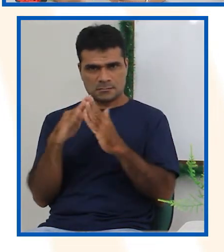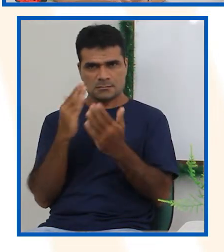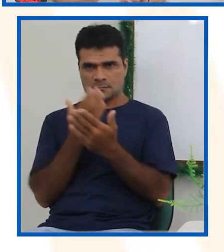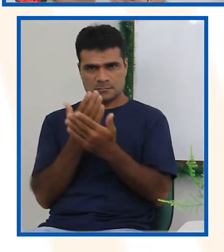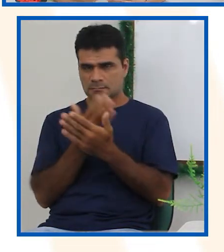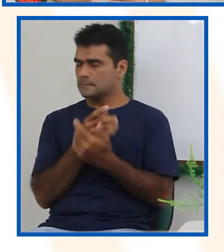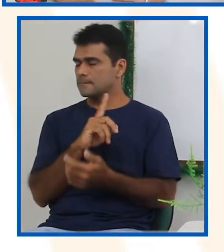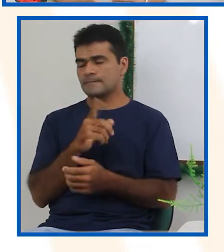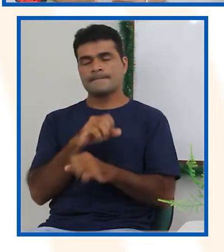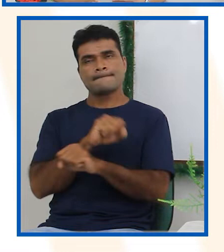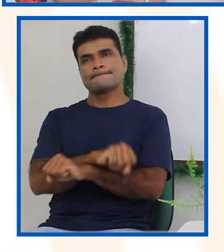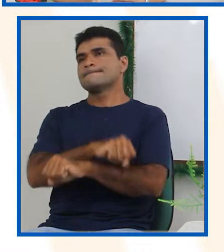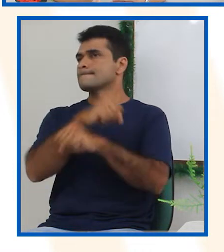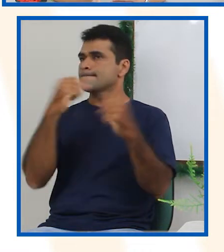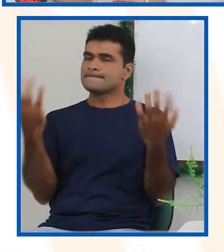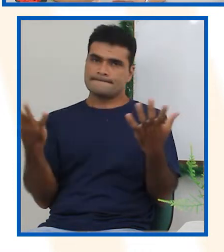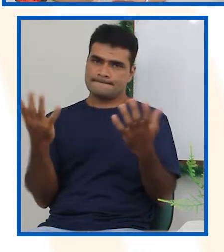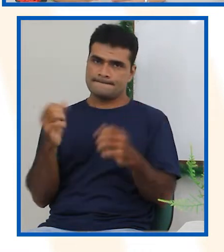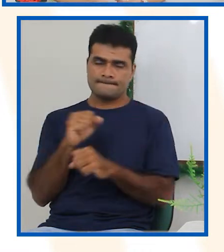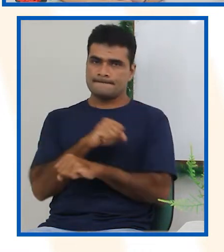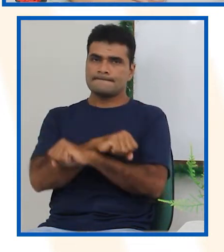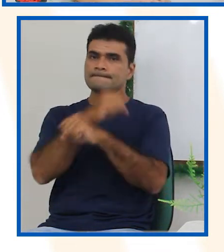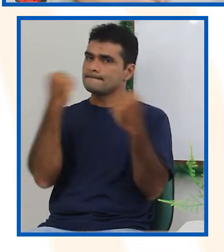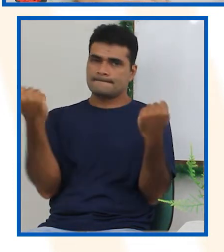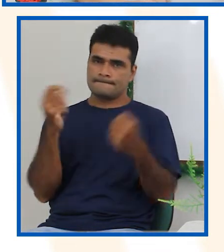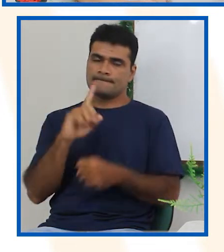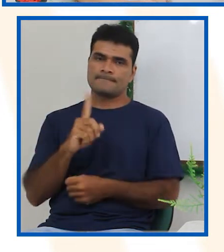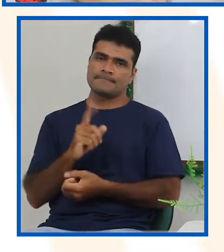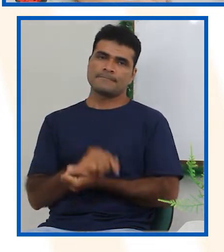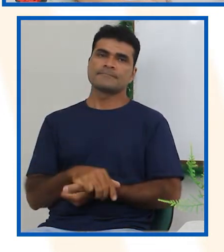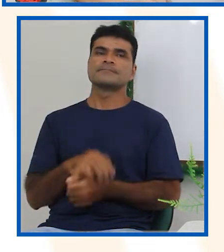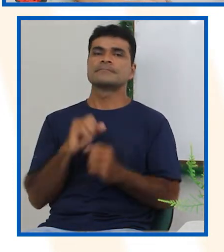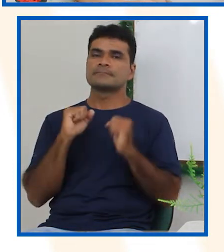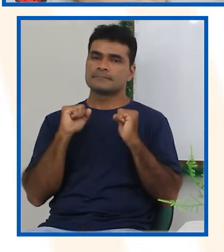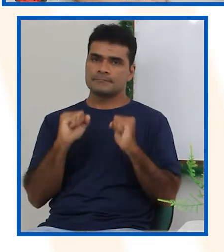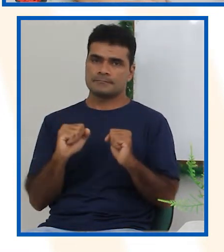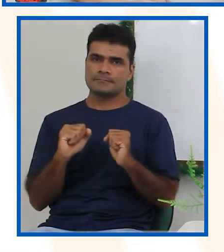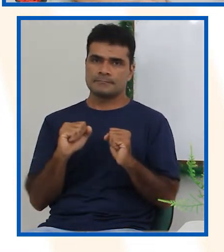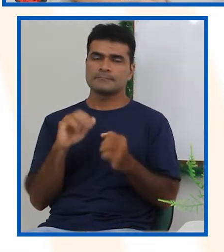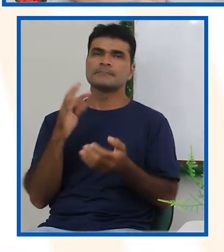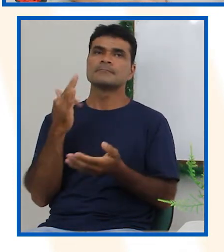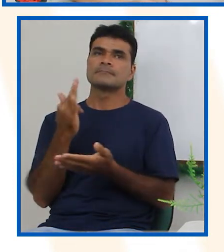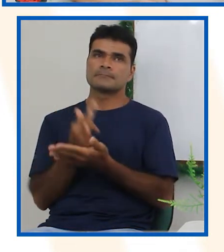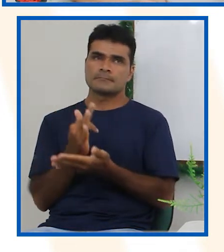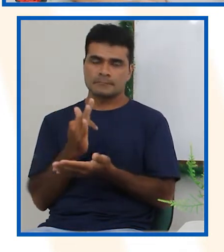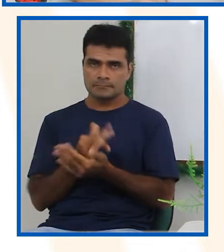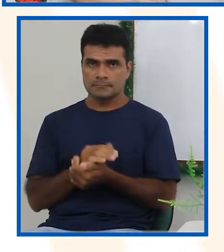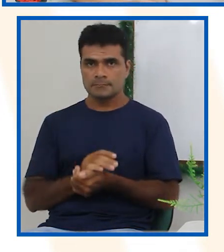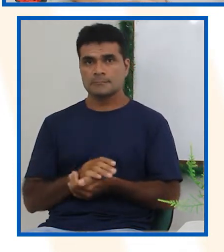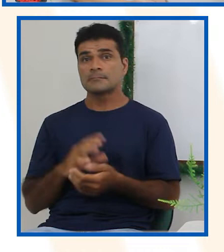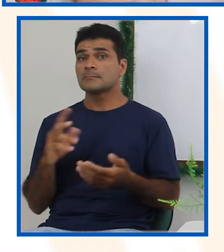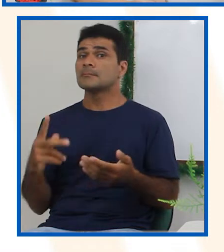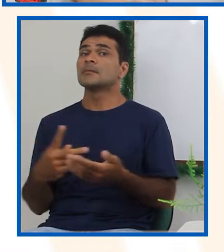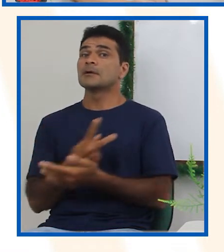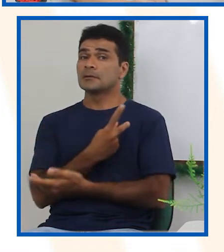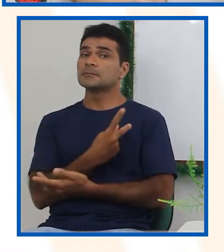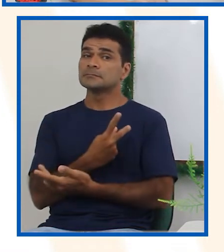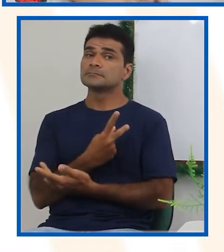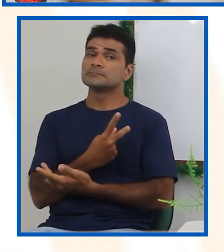inusitadas, inesperadas. Não é isso? Então, a resposta, olha só. Talvez aconteça.